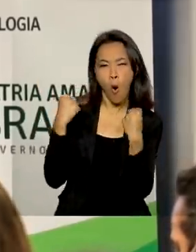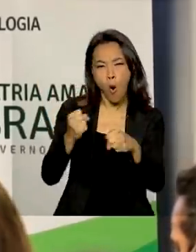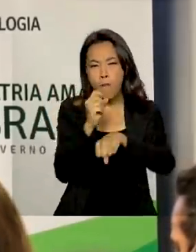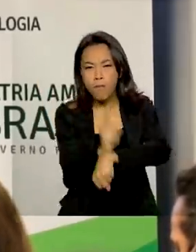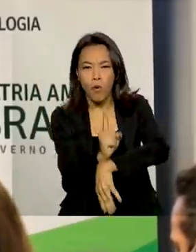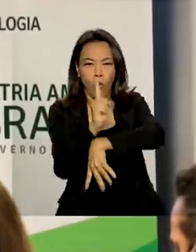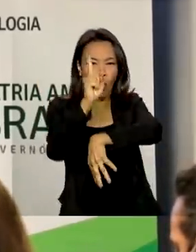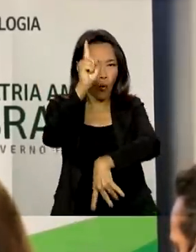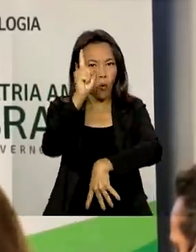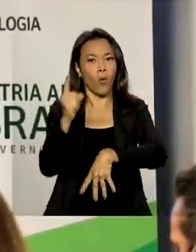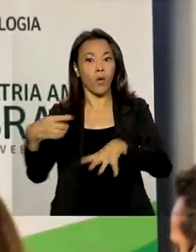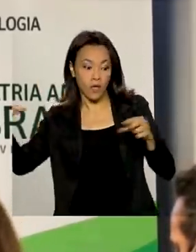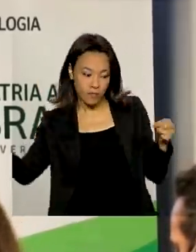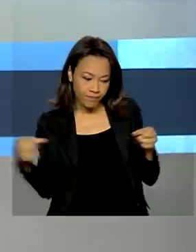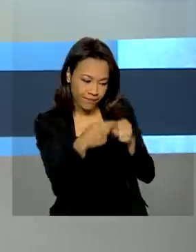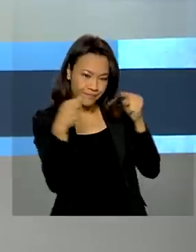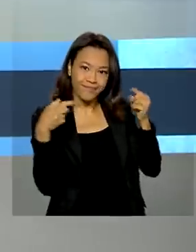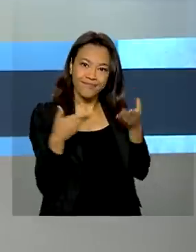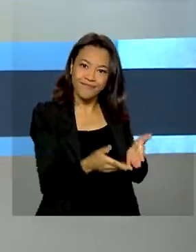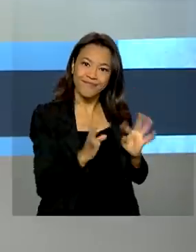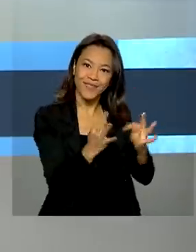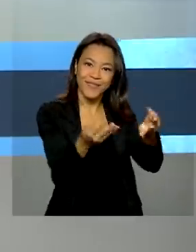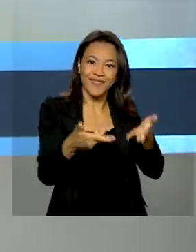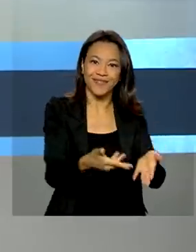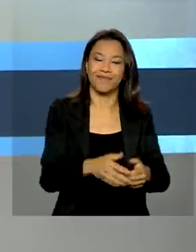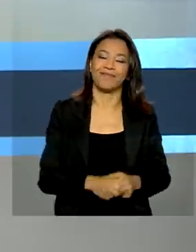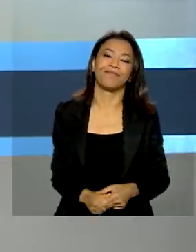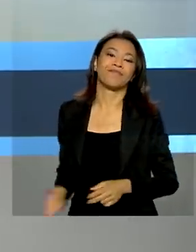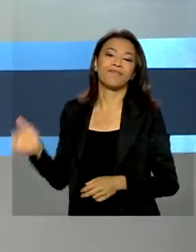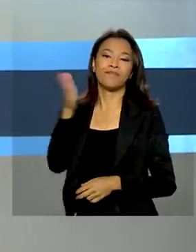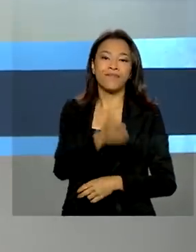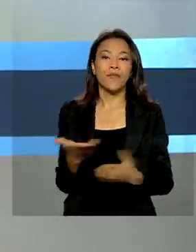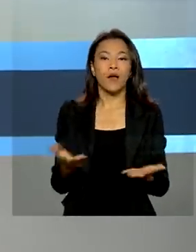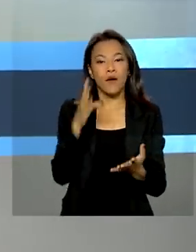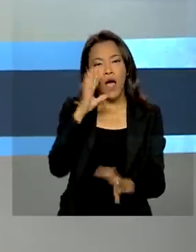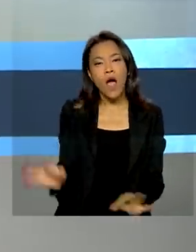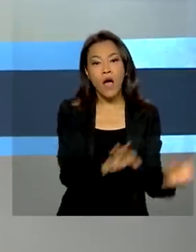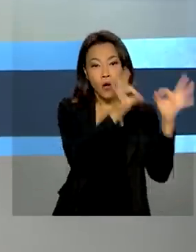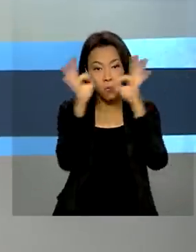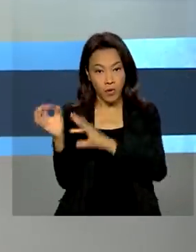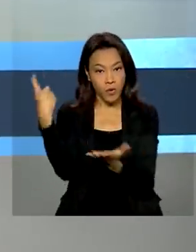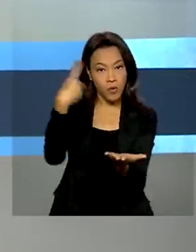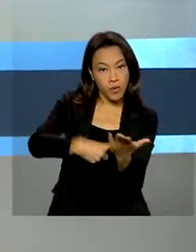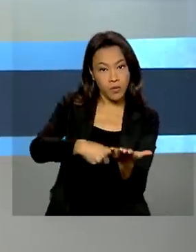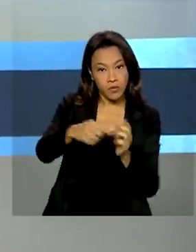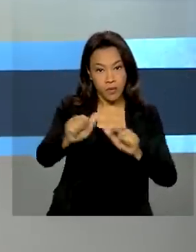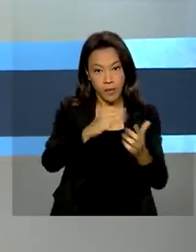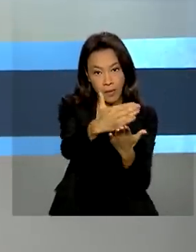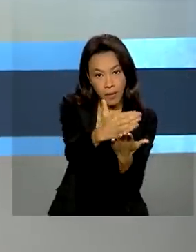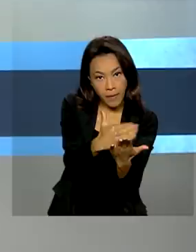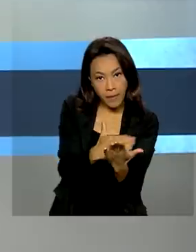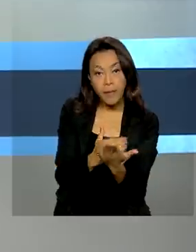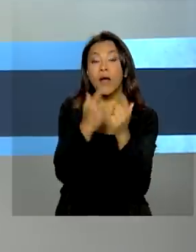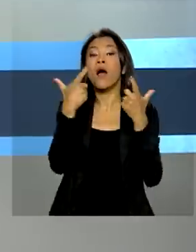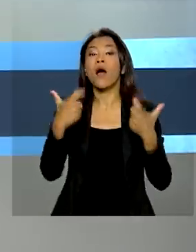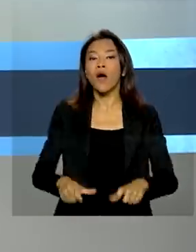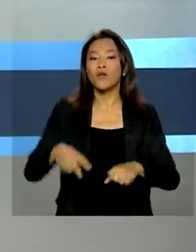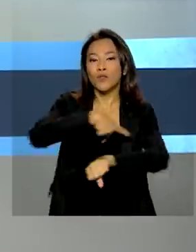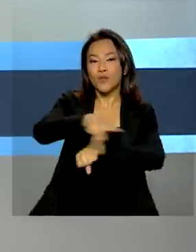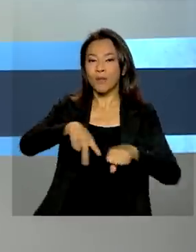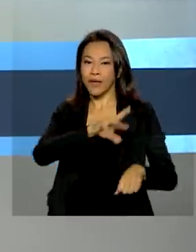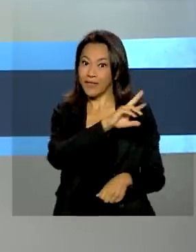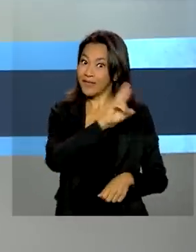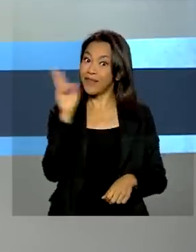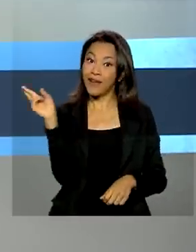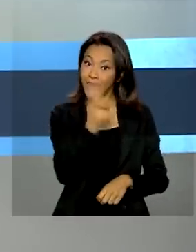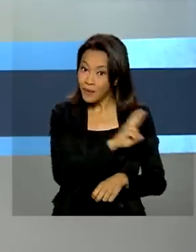tecnologias associadas a isso. E olha, a gente acompanha as agendas do presidente Jair Bolsonaro em Moscou, na Rússia. E é para lá que nós vamos